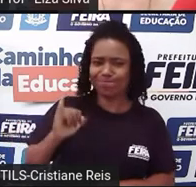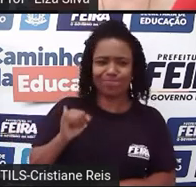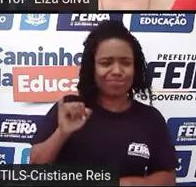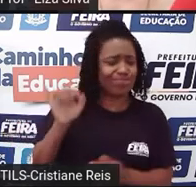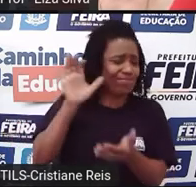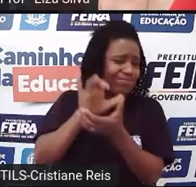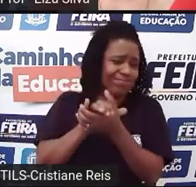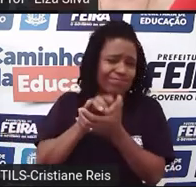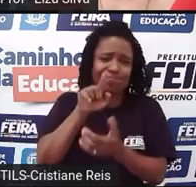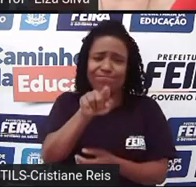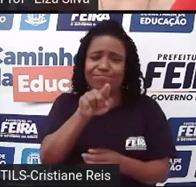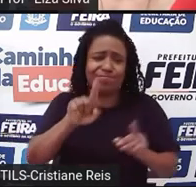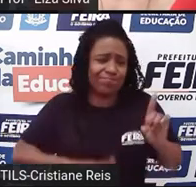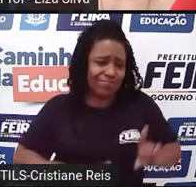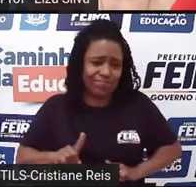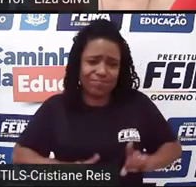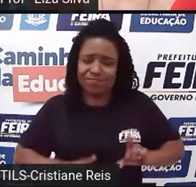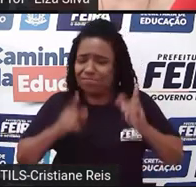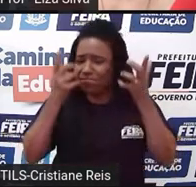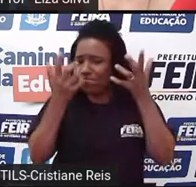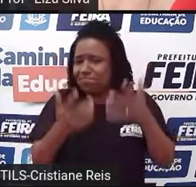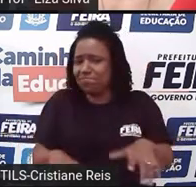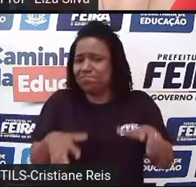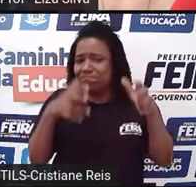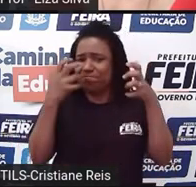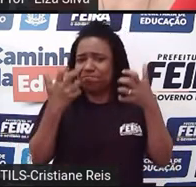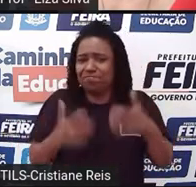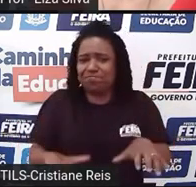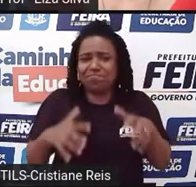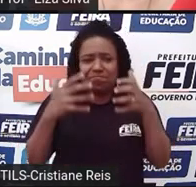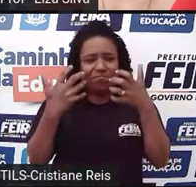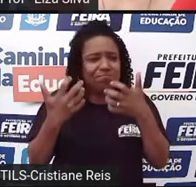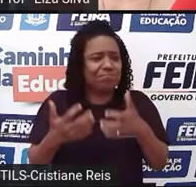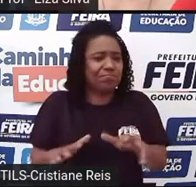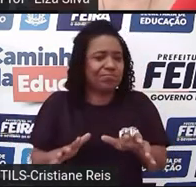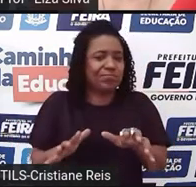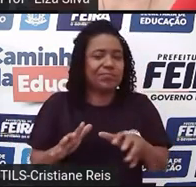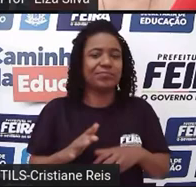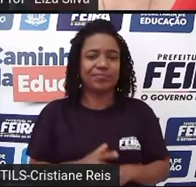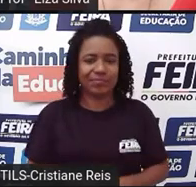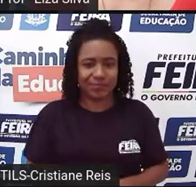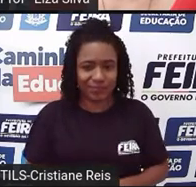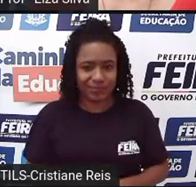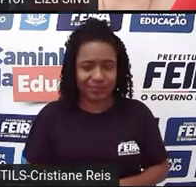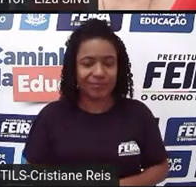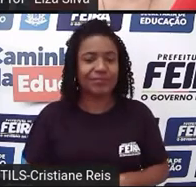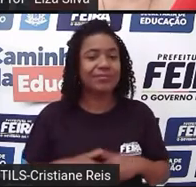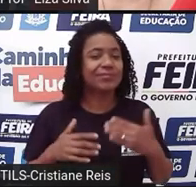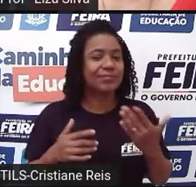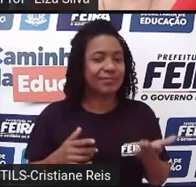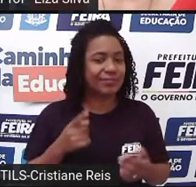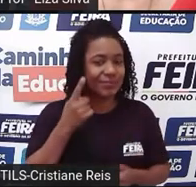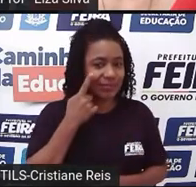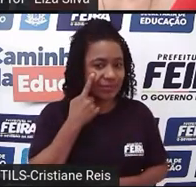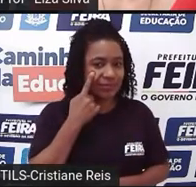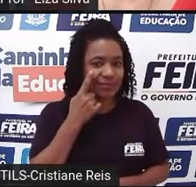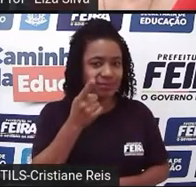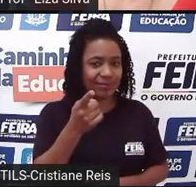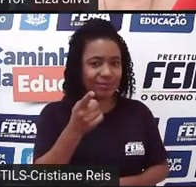Então, qual seria então a imagem, né, que a gente poderia usar para interpretar esta cena? Olha aqui.